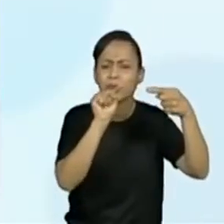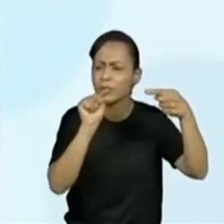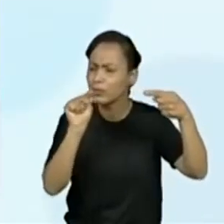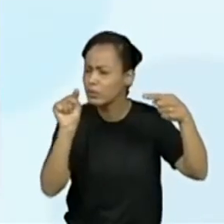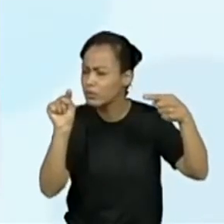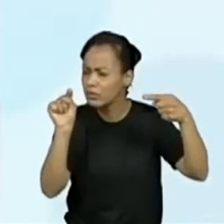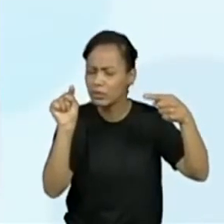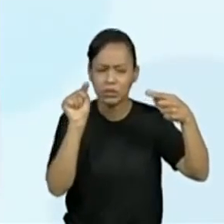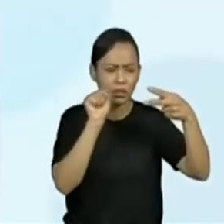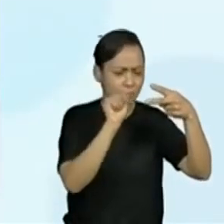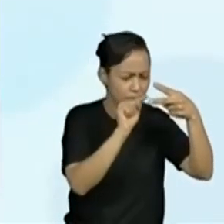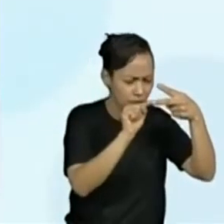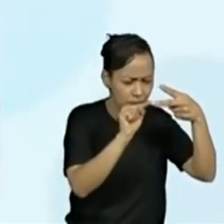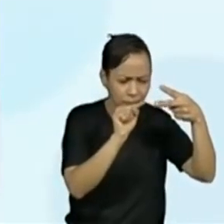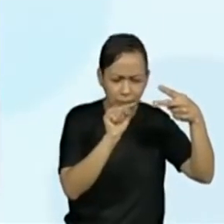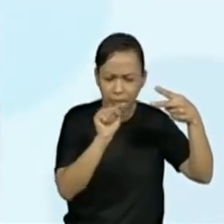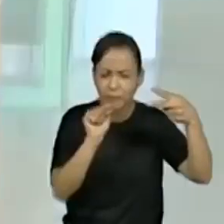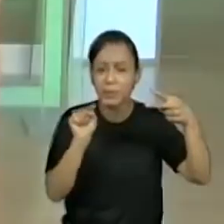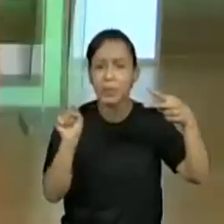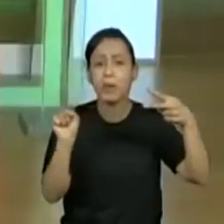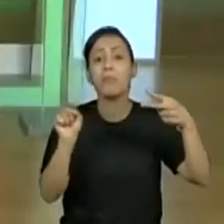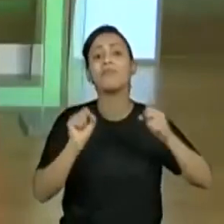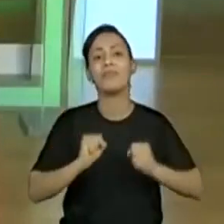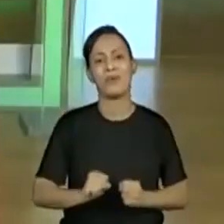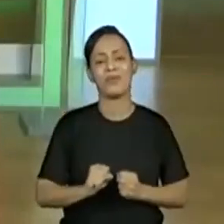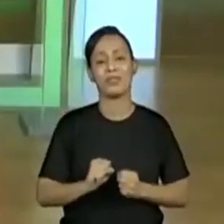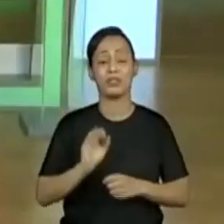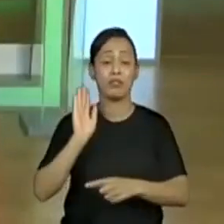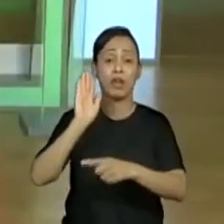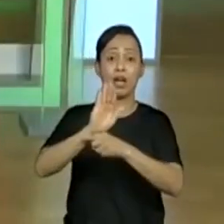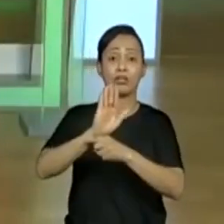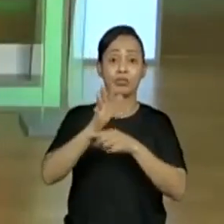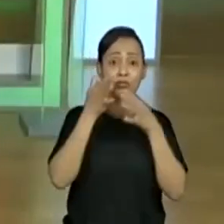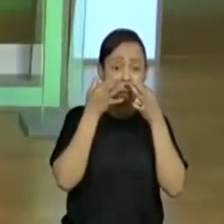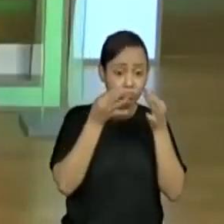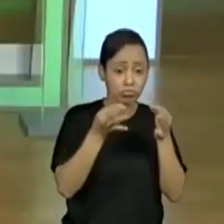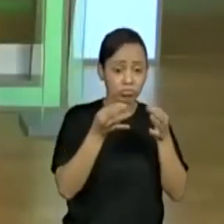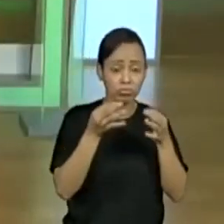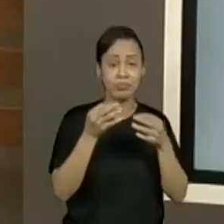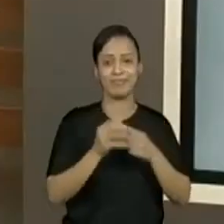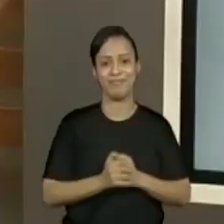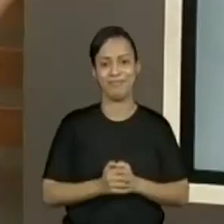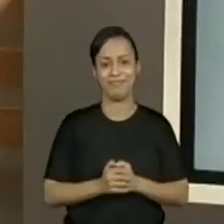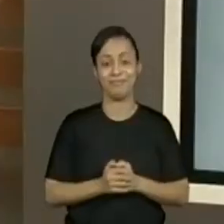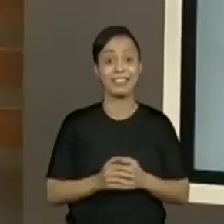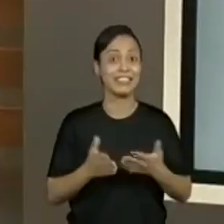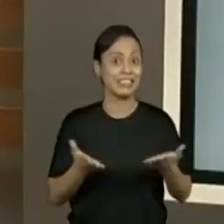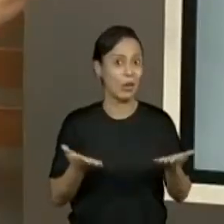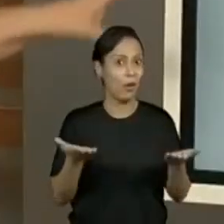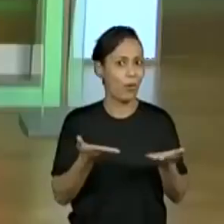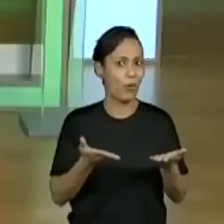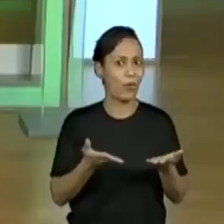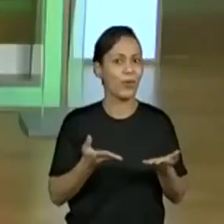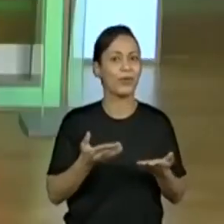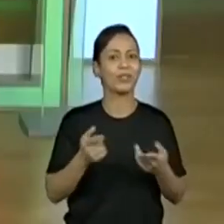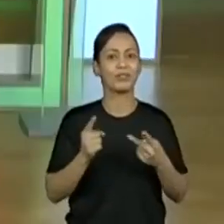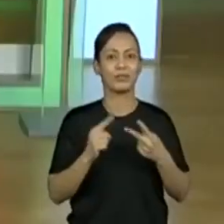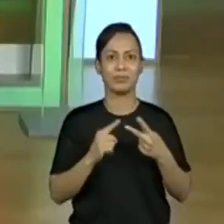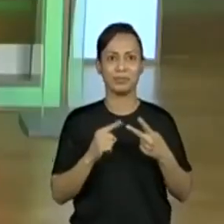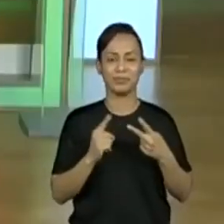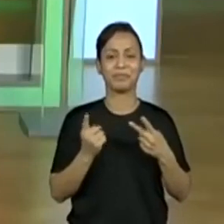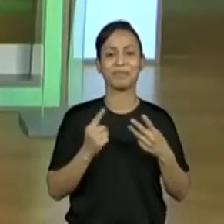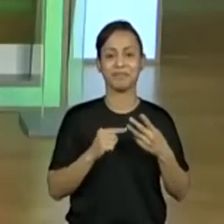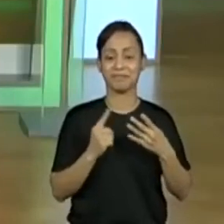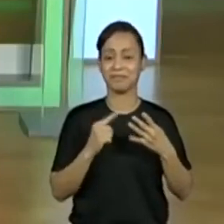Deixa eu só trocar. Essa primeira foi só para ler e mostrar, né? A gente vai fazer um pouquinho mais. Eles têm que procurar o verso